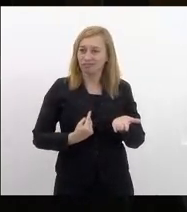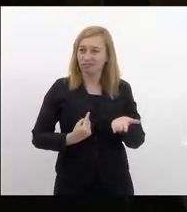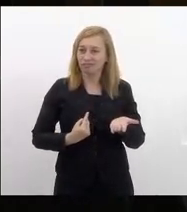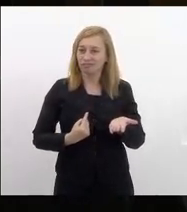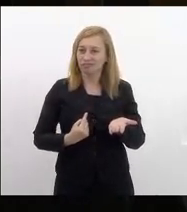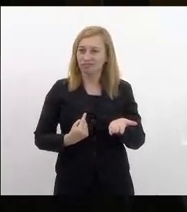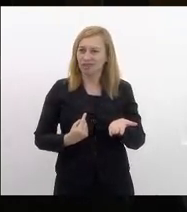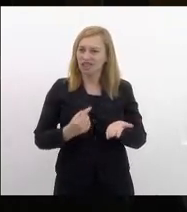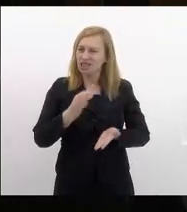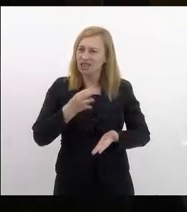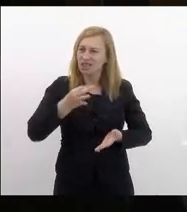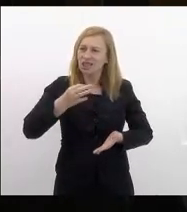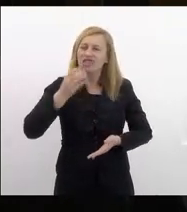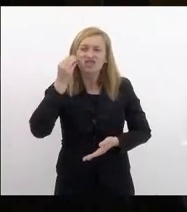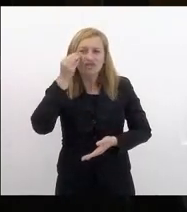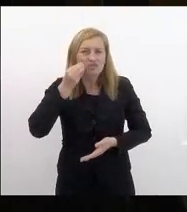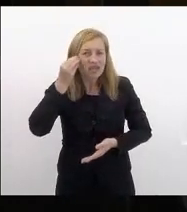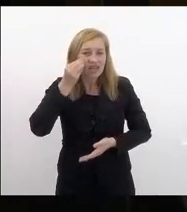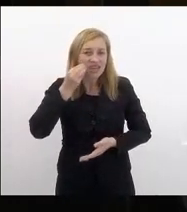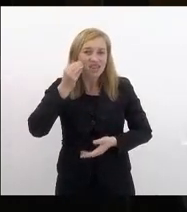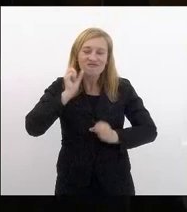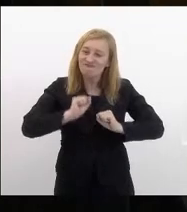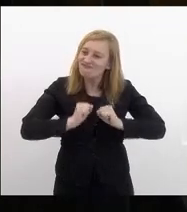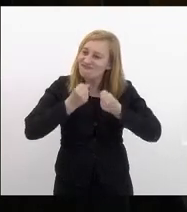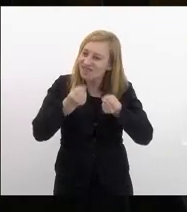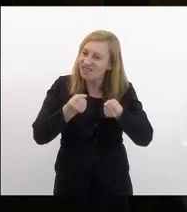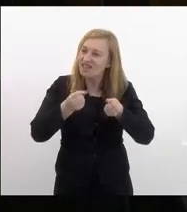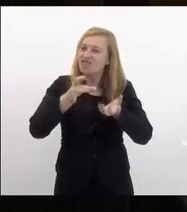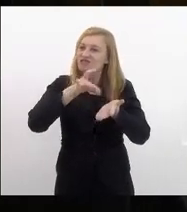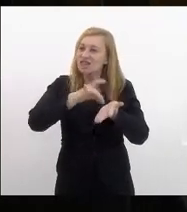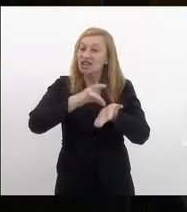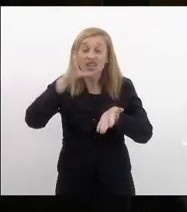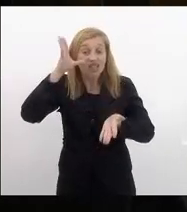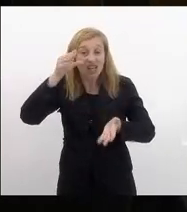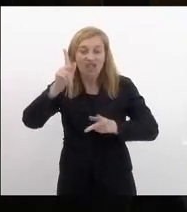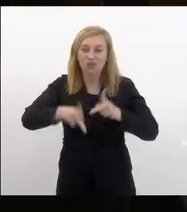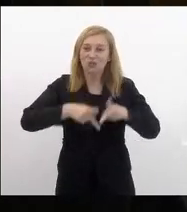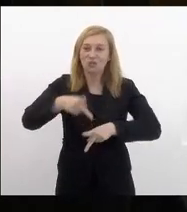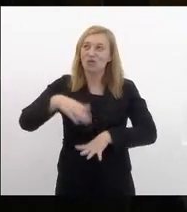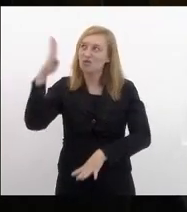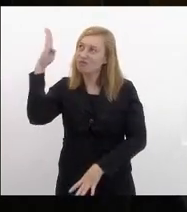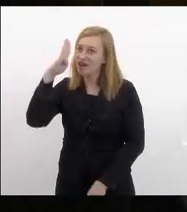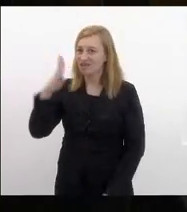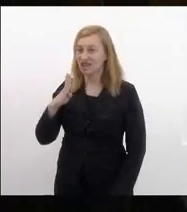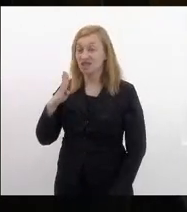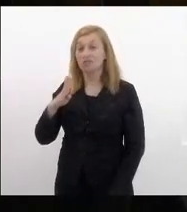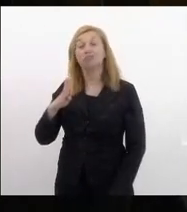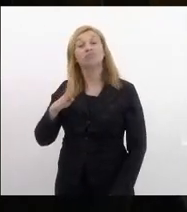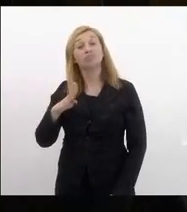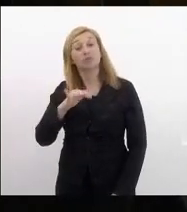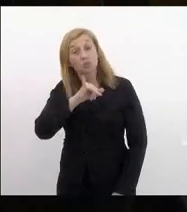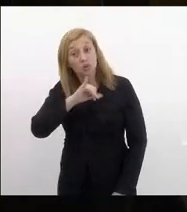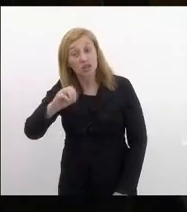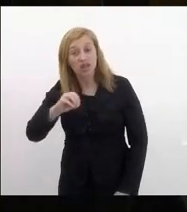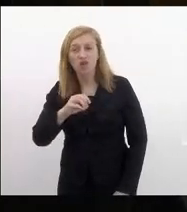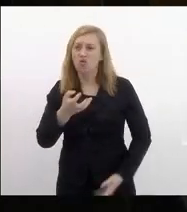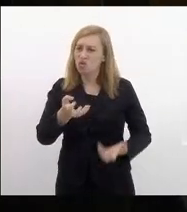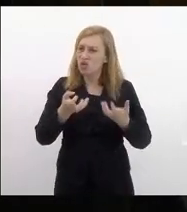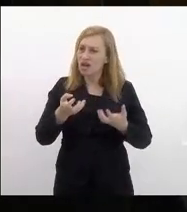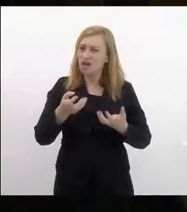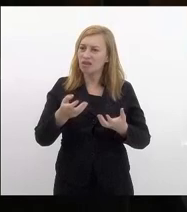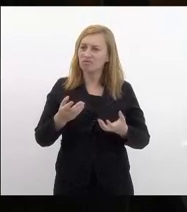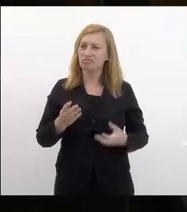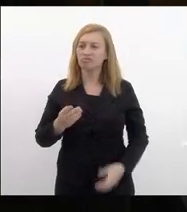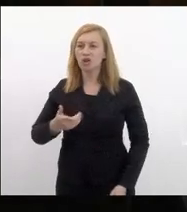lucidez com a nossa experiência defender o verdadeiro interesse do povo brasileiro e é para isso que eu quero colocar meu